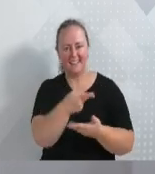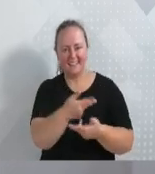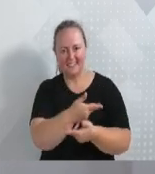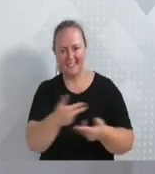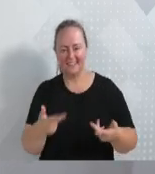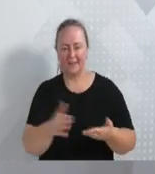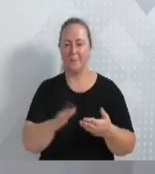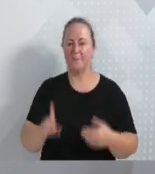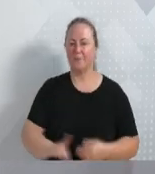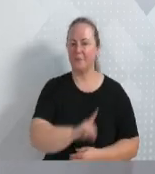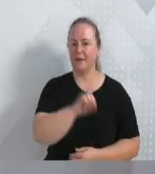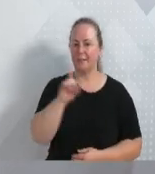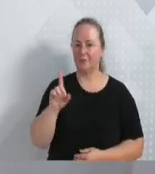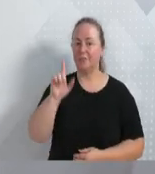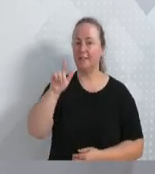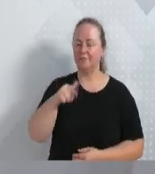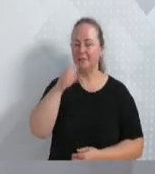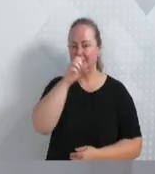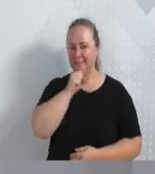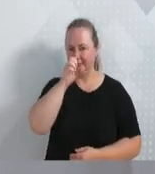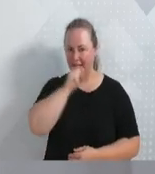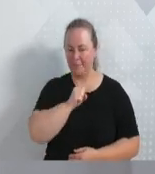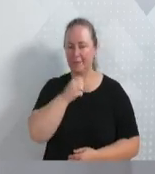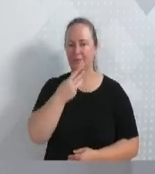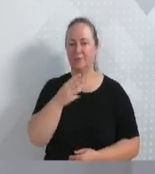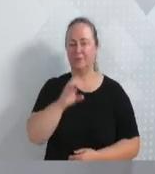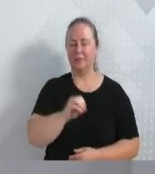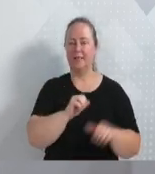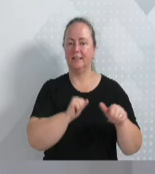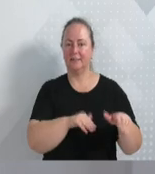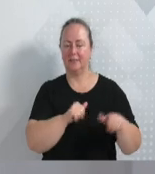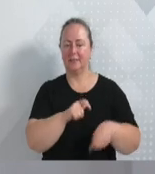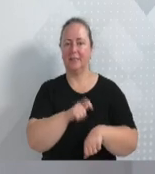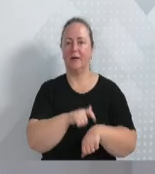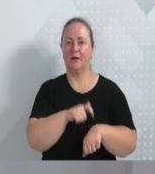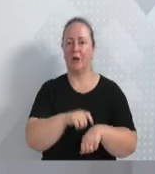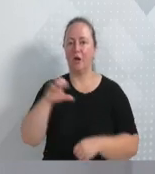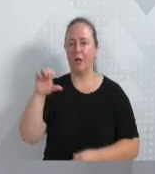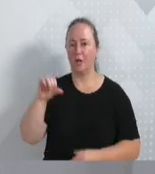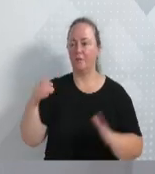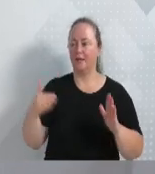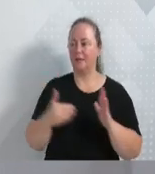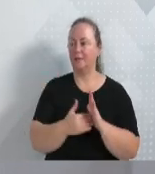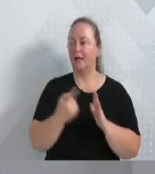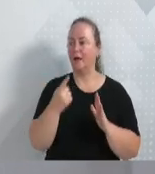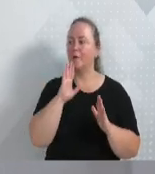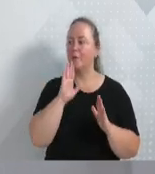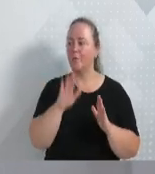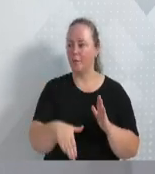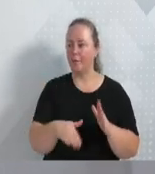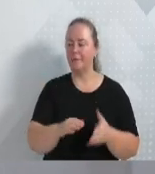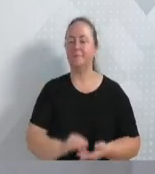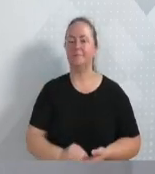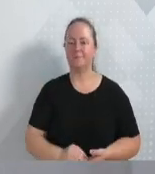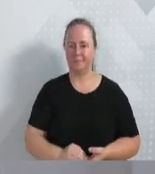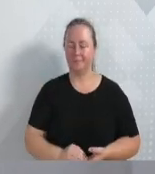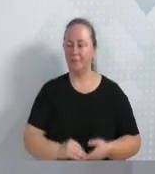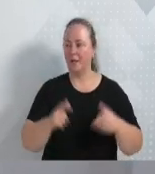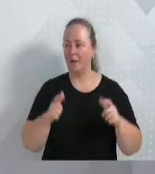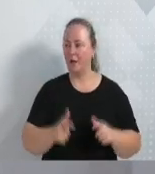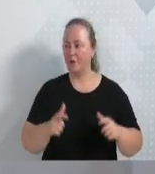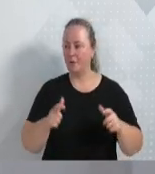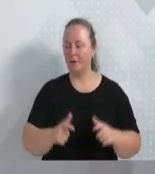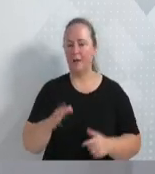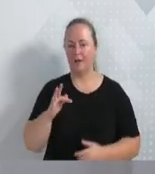acontecerá no próximo sábado, no dia 30 de setembro, das nove à uma da tarde, será realizado no Centro de Educação Infantil